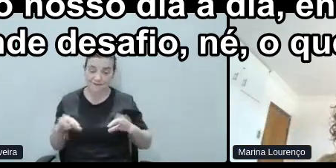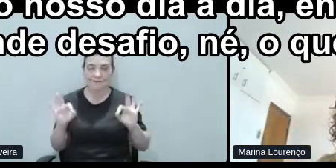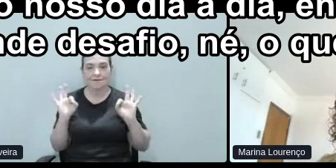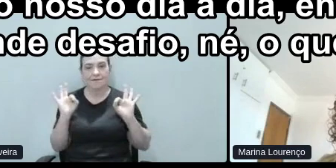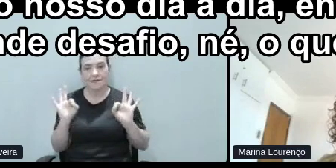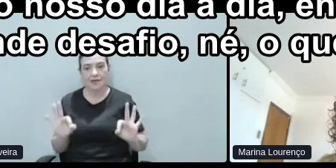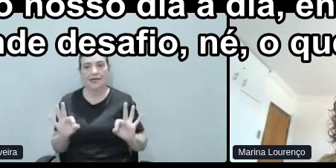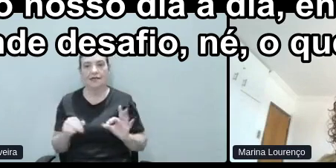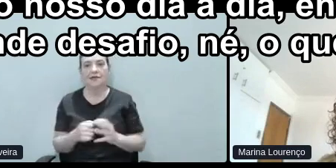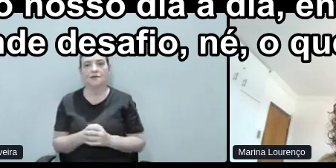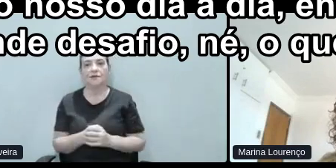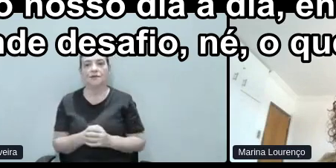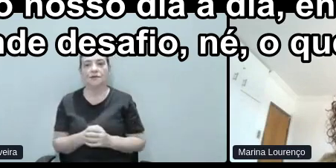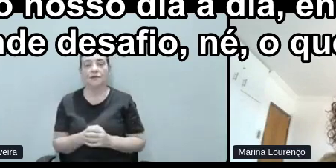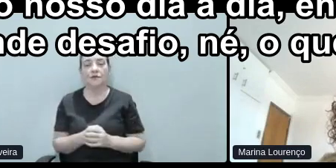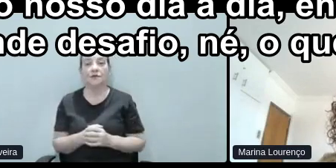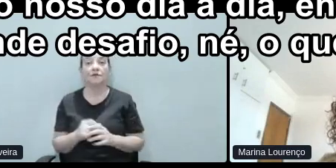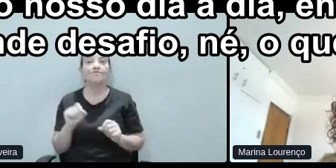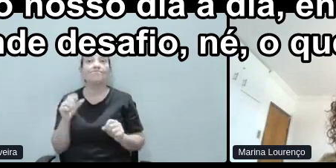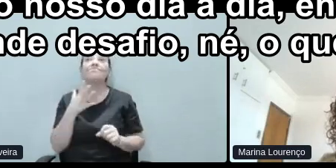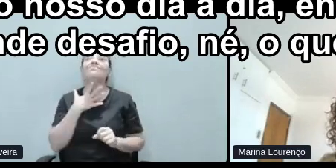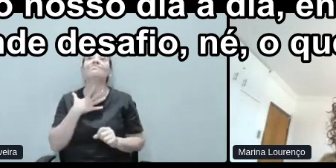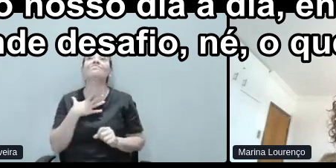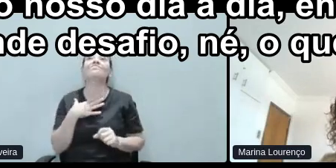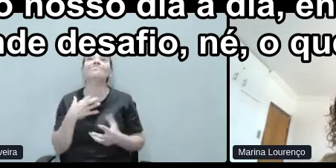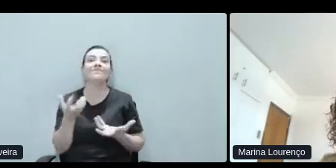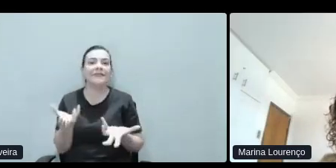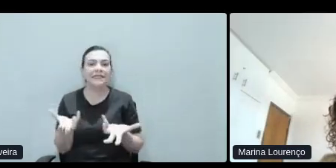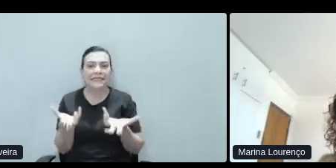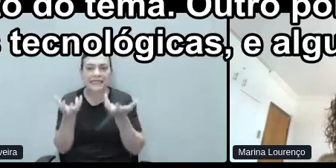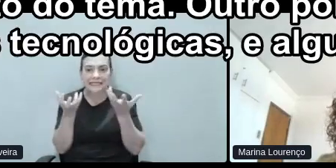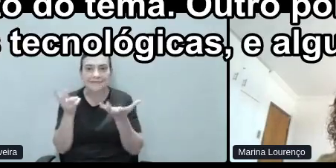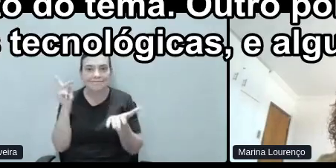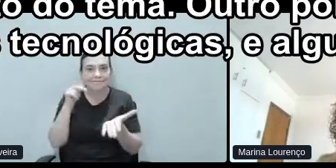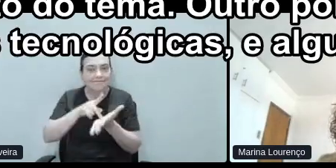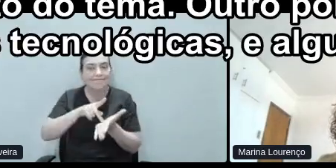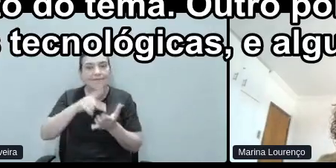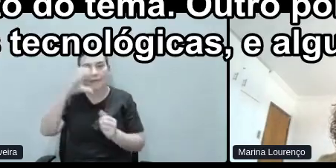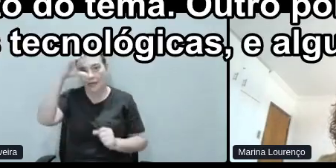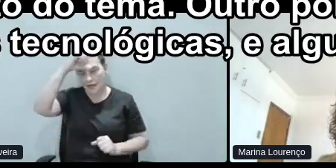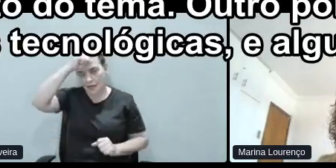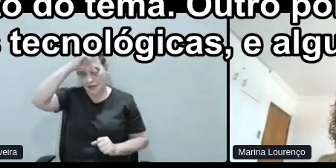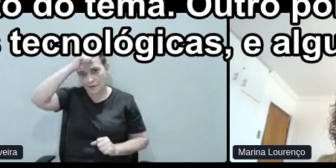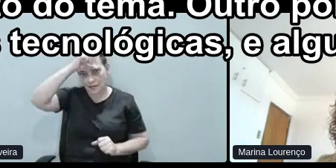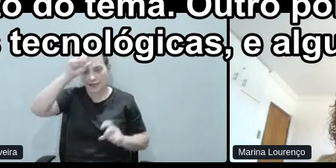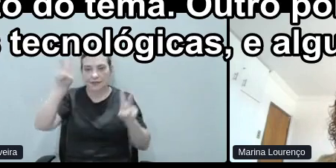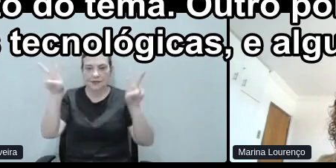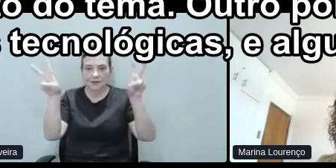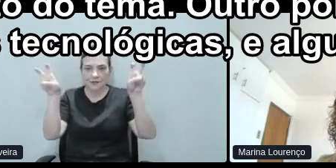o querer, né, querer aprender a respeito do tema.